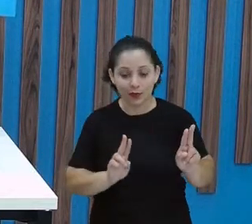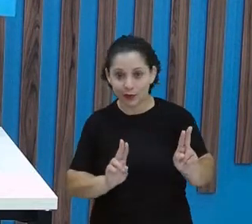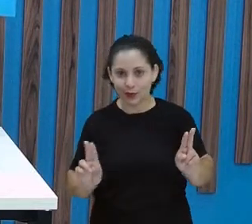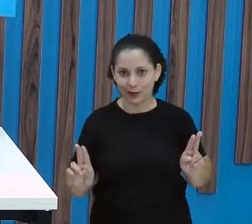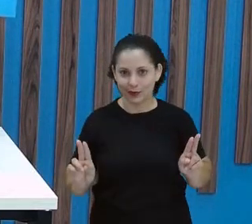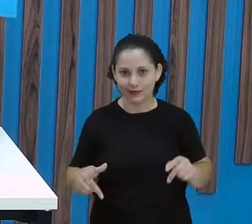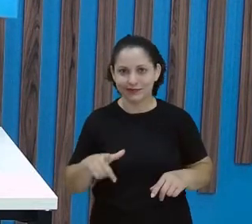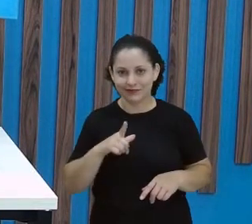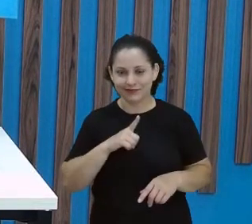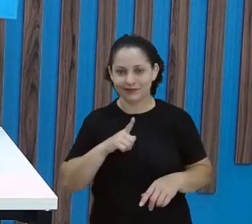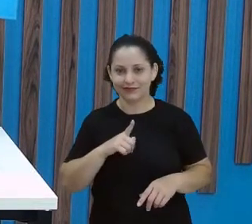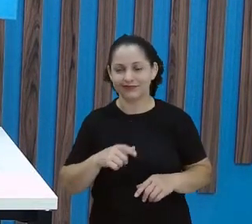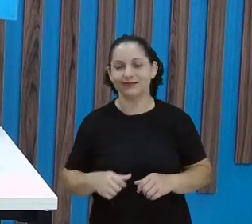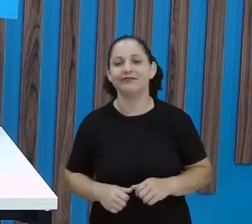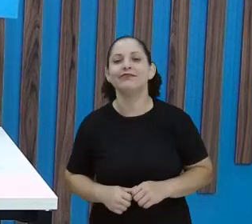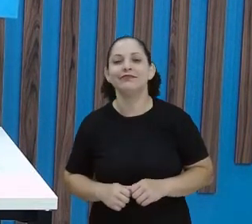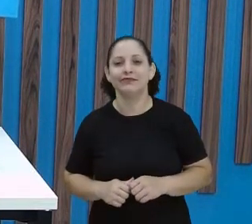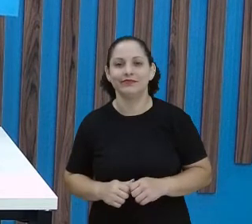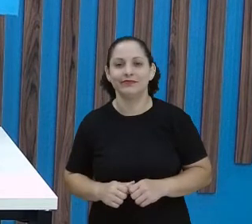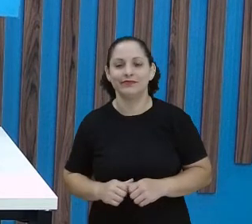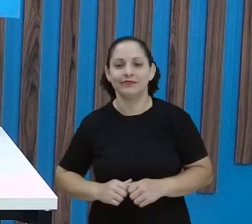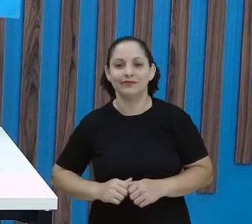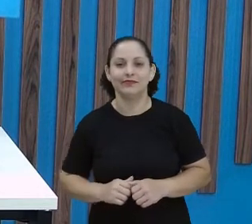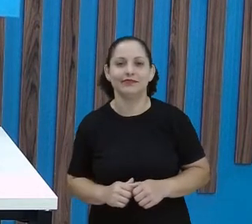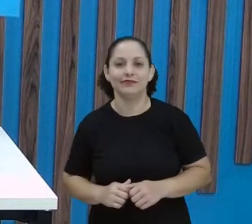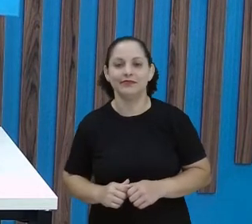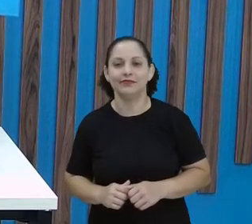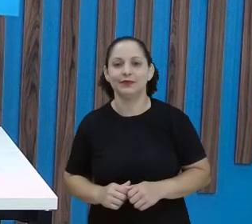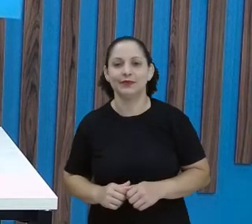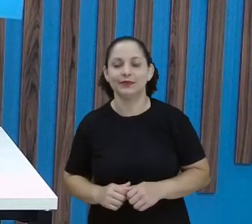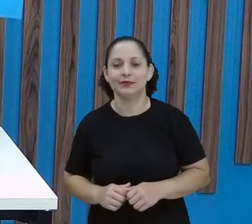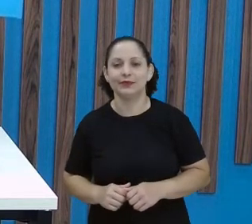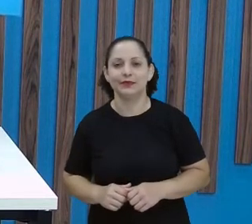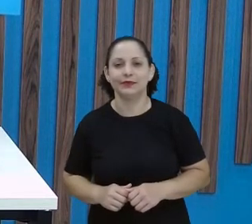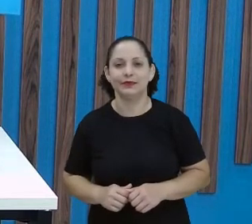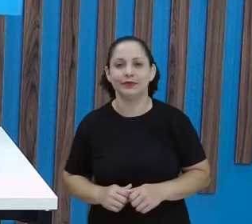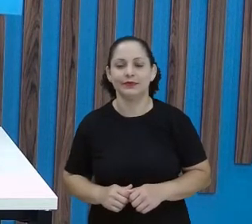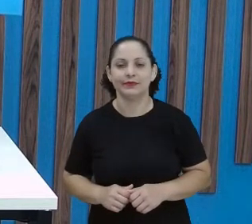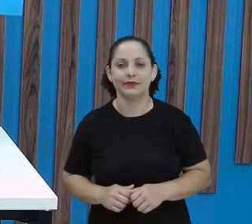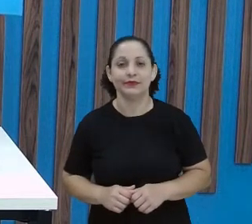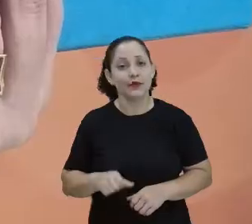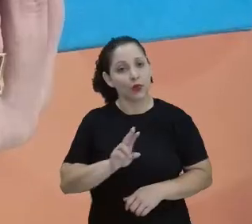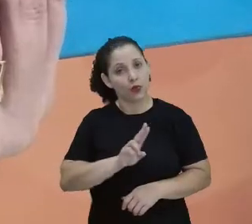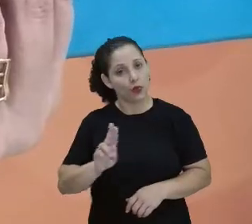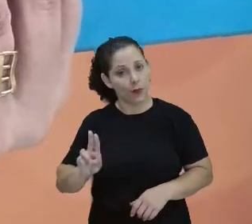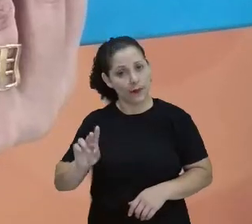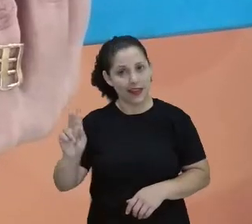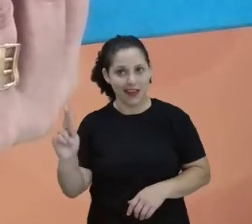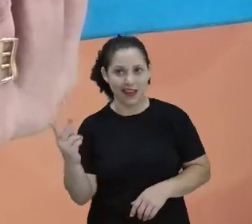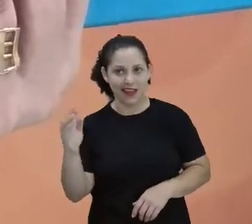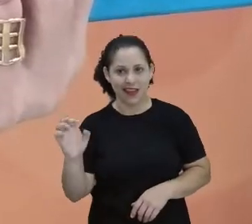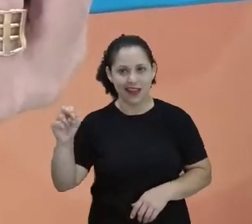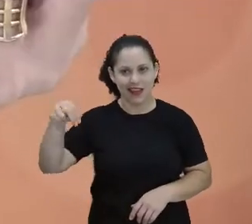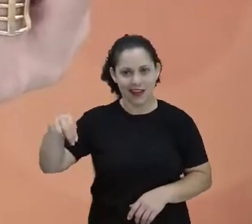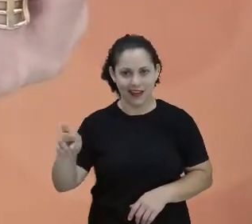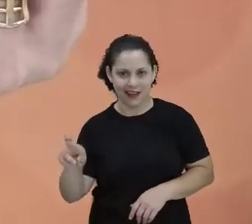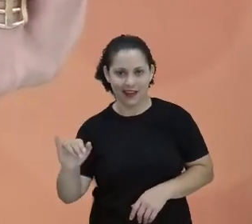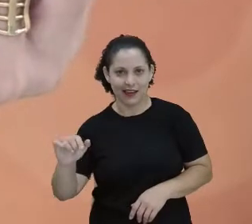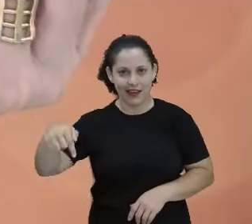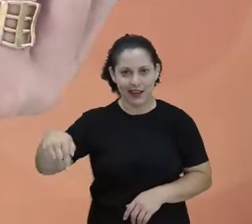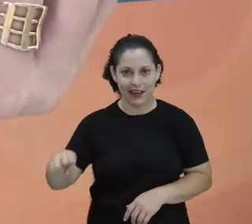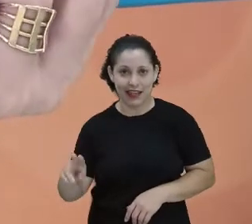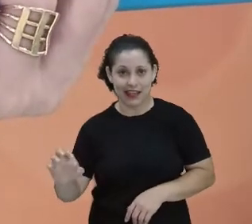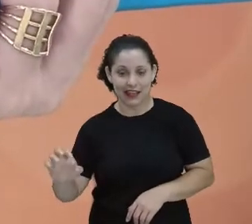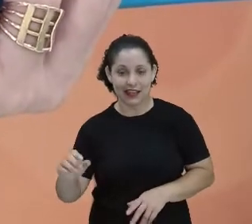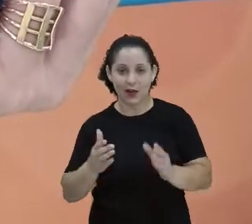que tem H, comentou. Que a gente até escreveu. O nome do Henrique também deve ser com H, não é isso, professora Josi? certeza. Vamos ver